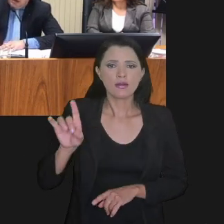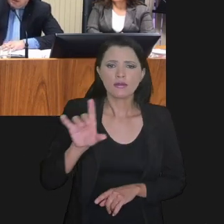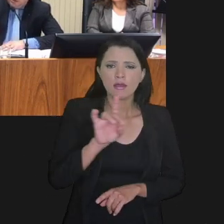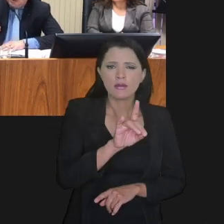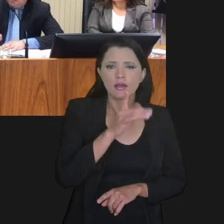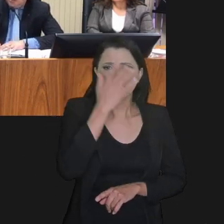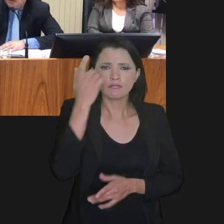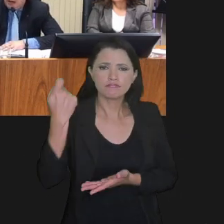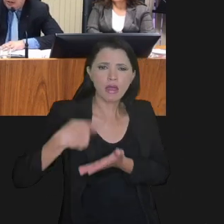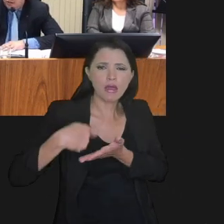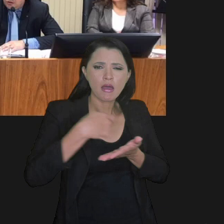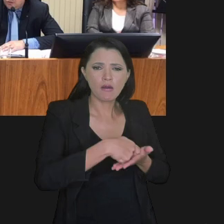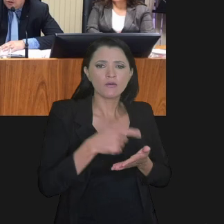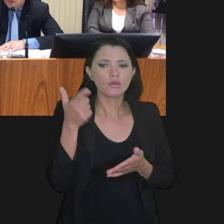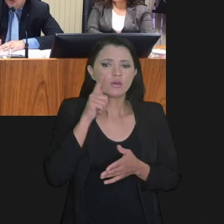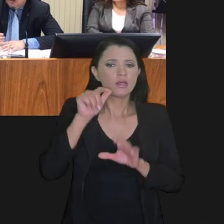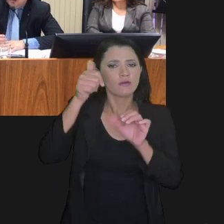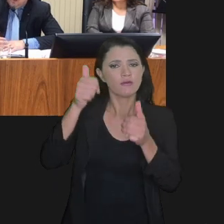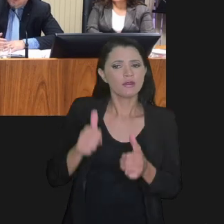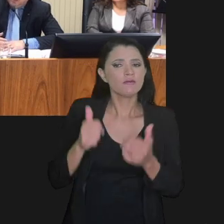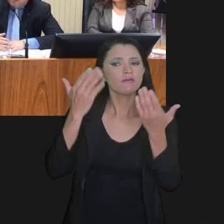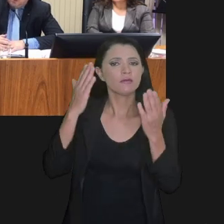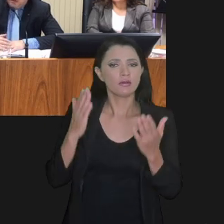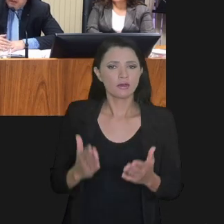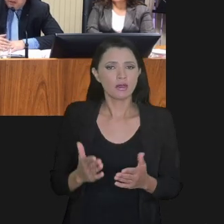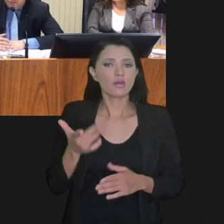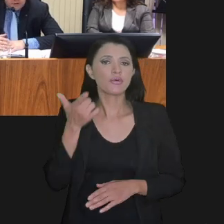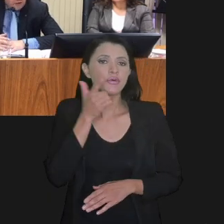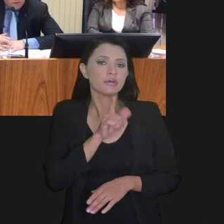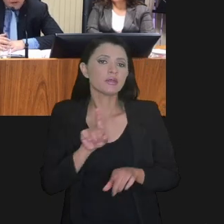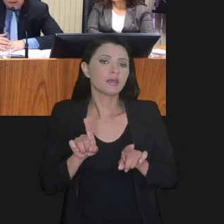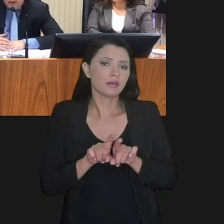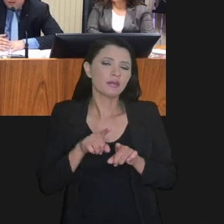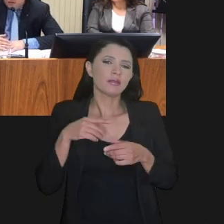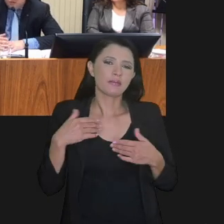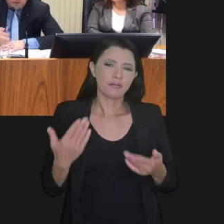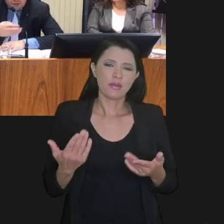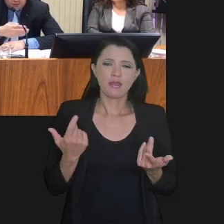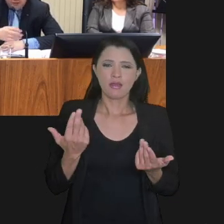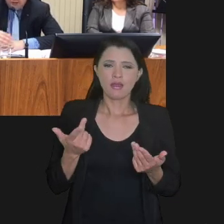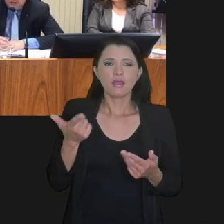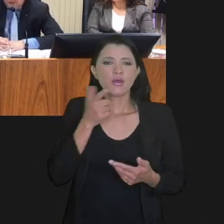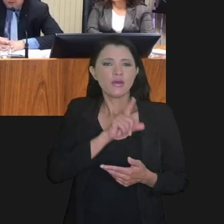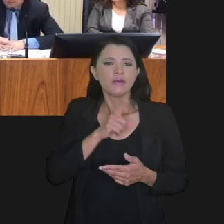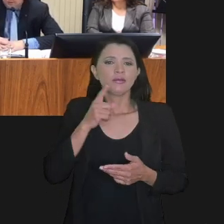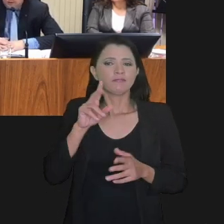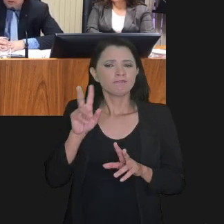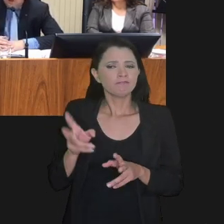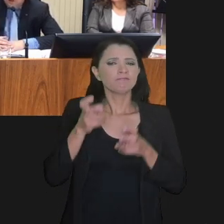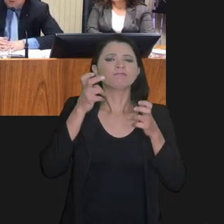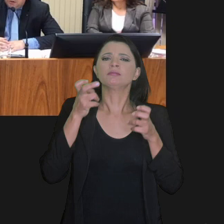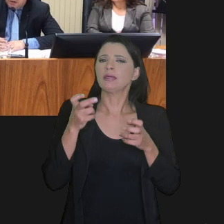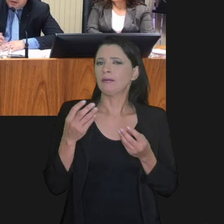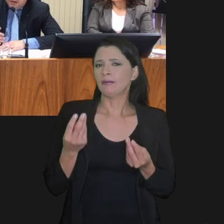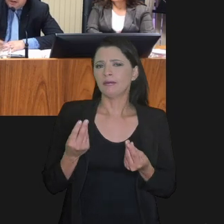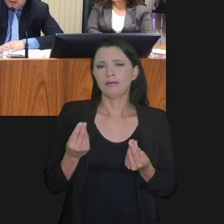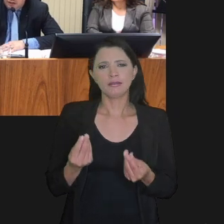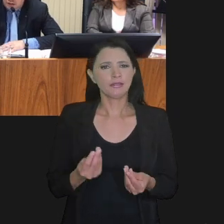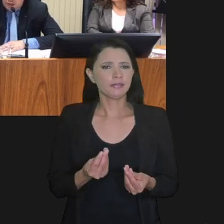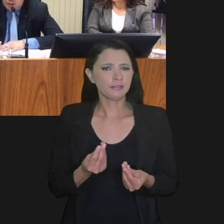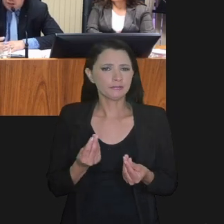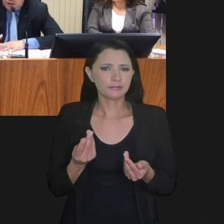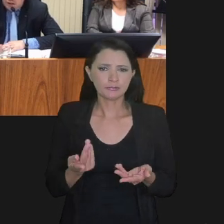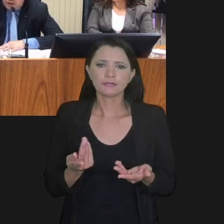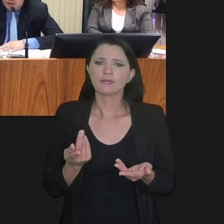verificar a situação de cada contribuinte, e você consegue, dependendo da modalidade, consegue, principalmente essa que nós estamos falando, você consegue se